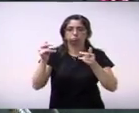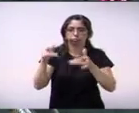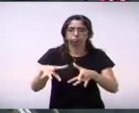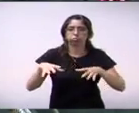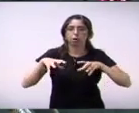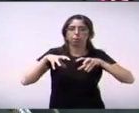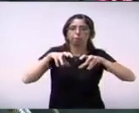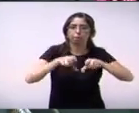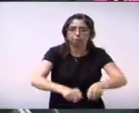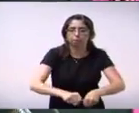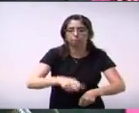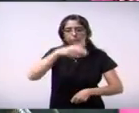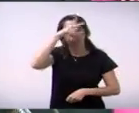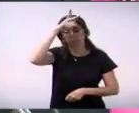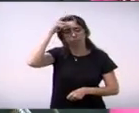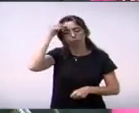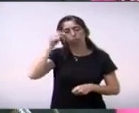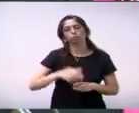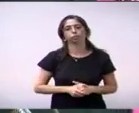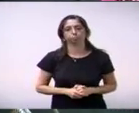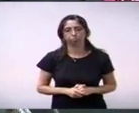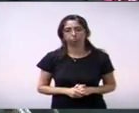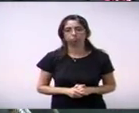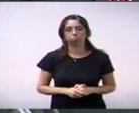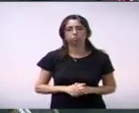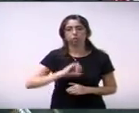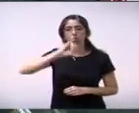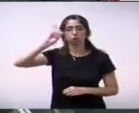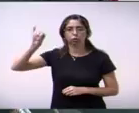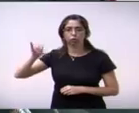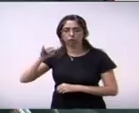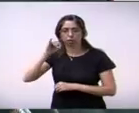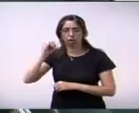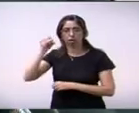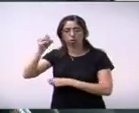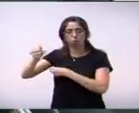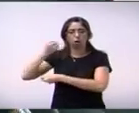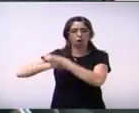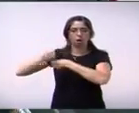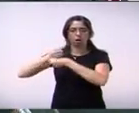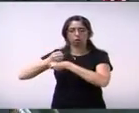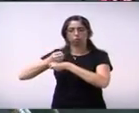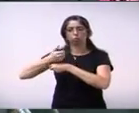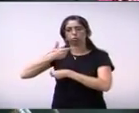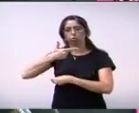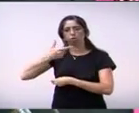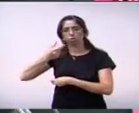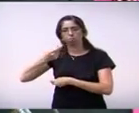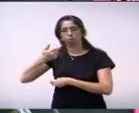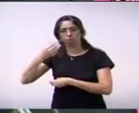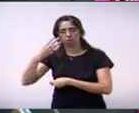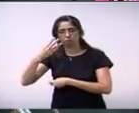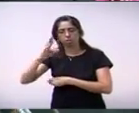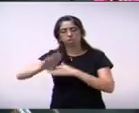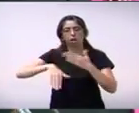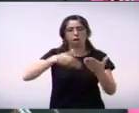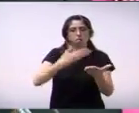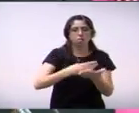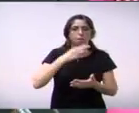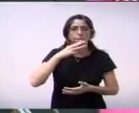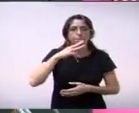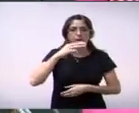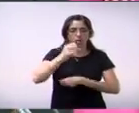pertencentes ao município realizado entre janeiro de 2013 e março de 2016.